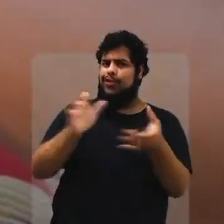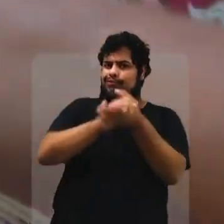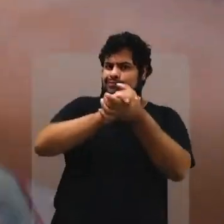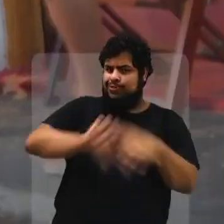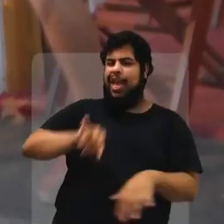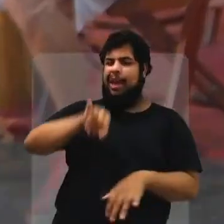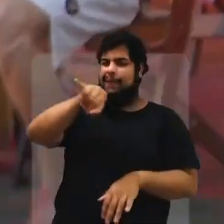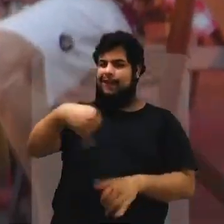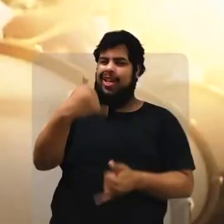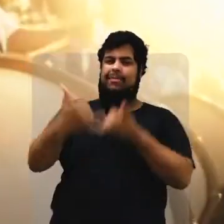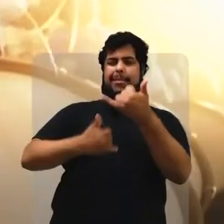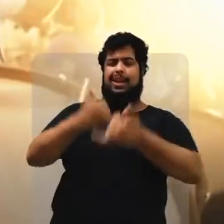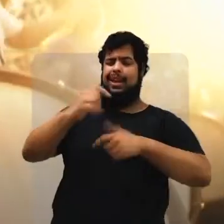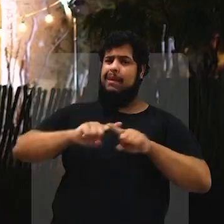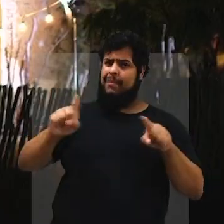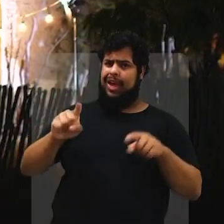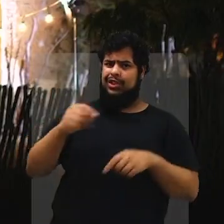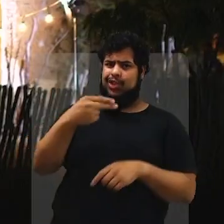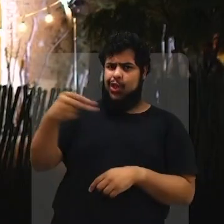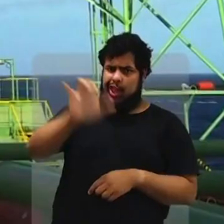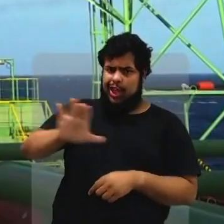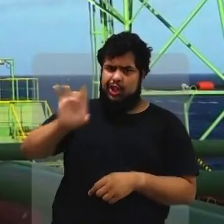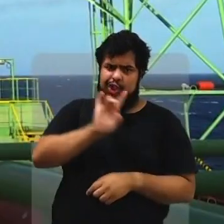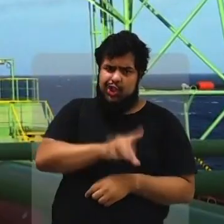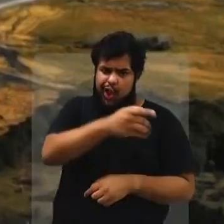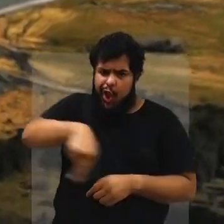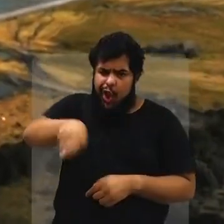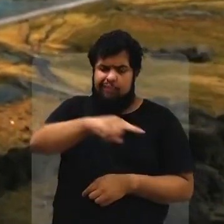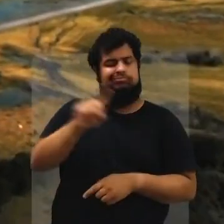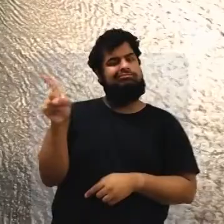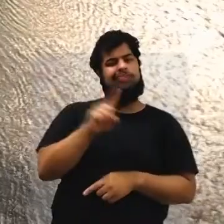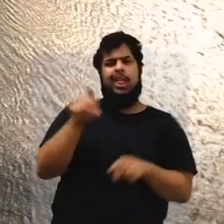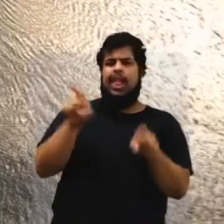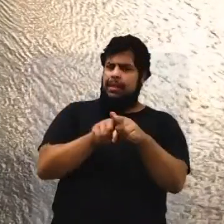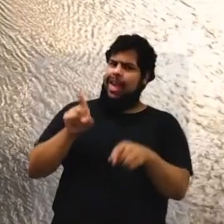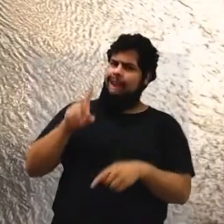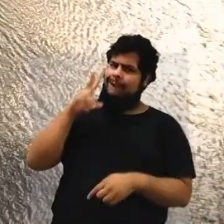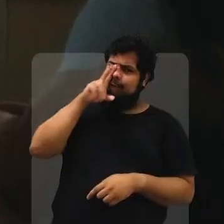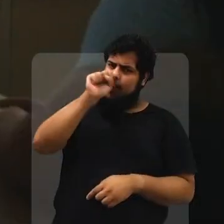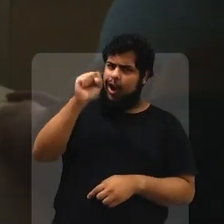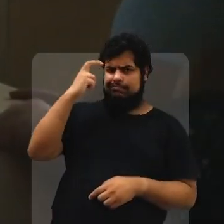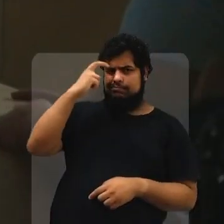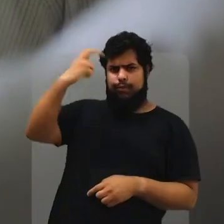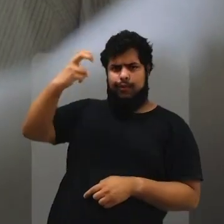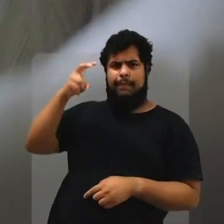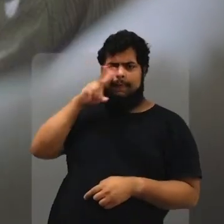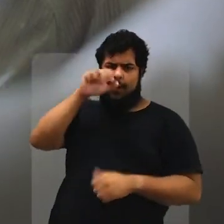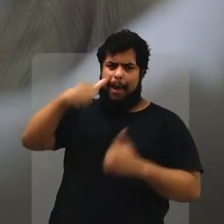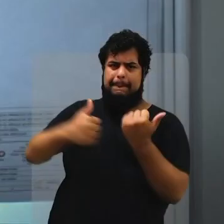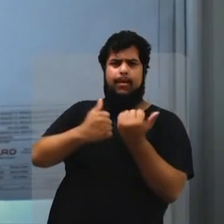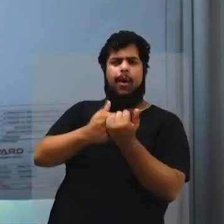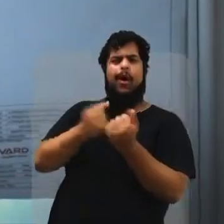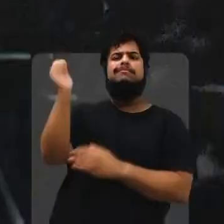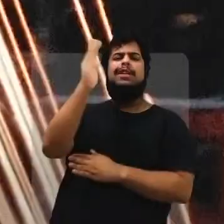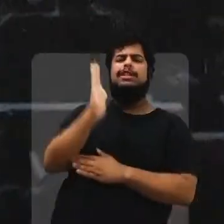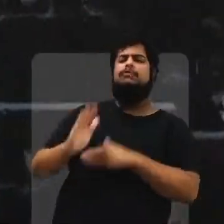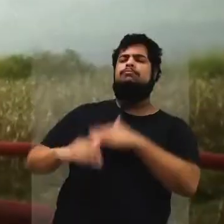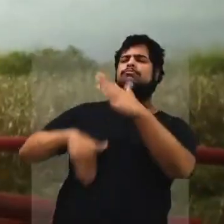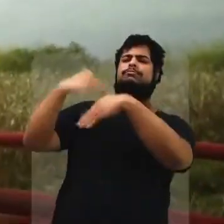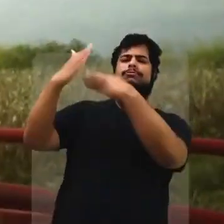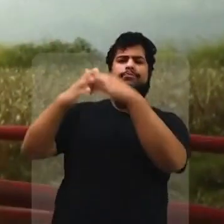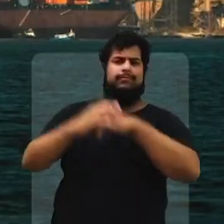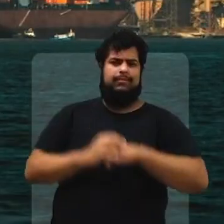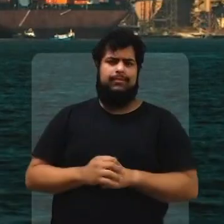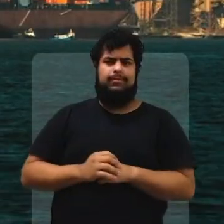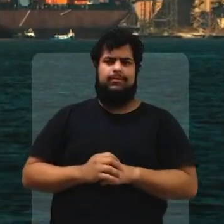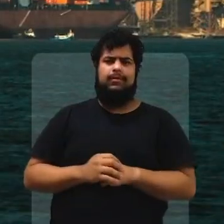Até na sofrência, o povo se diverte. Mas o Nordeste vai muito além disso. É força criativa. É força que faz nosso